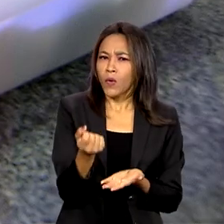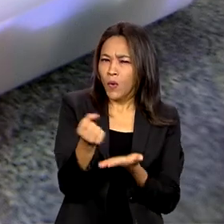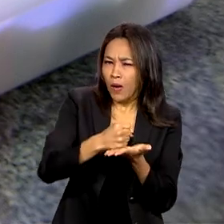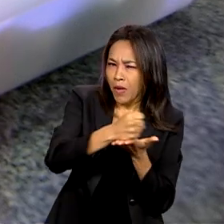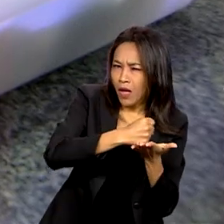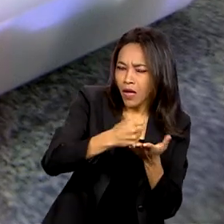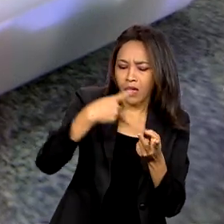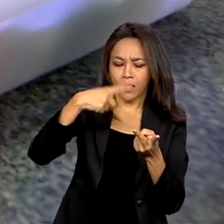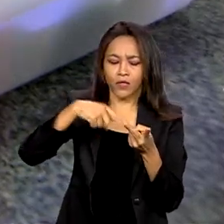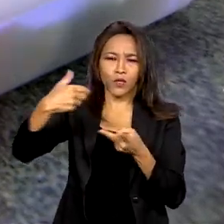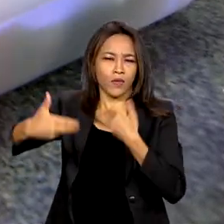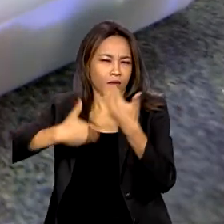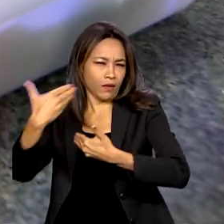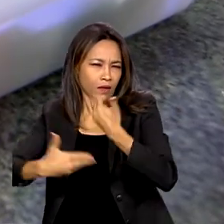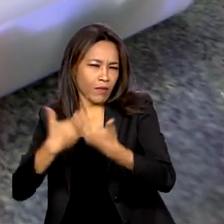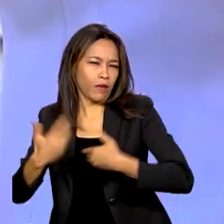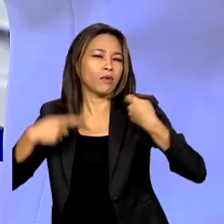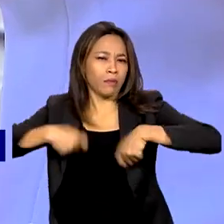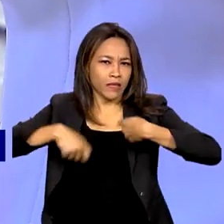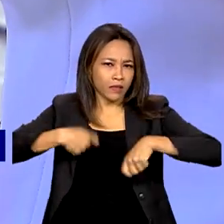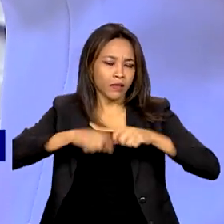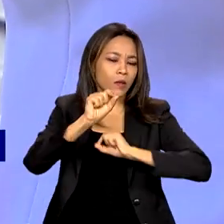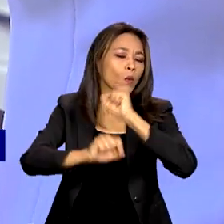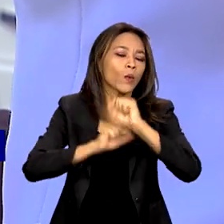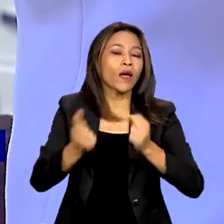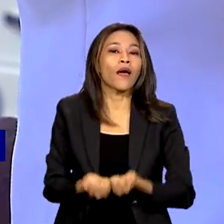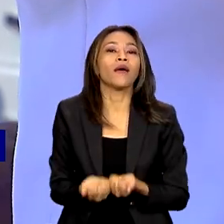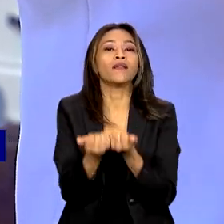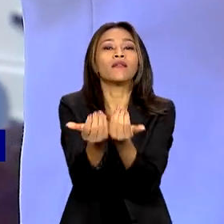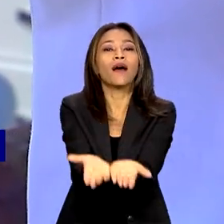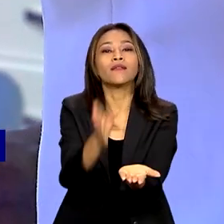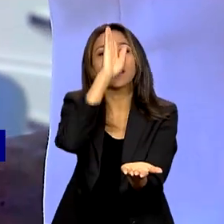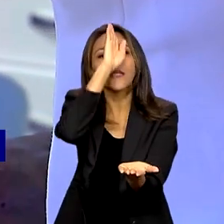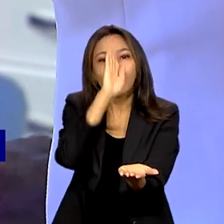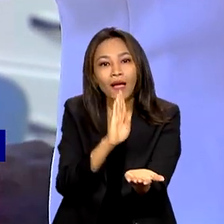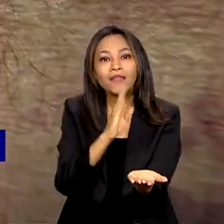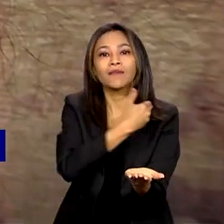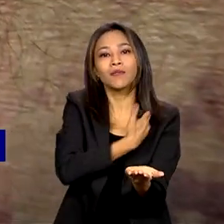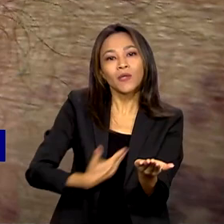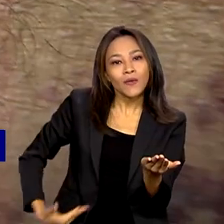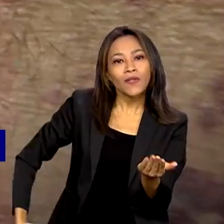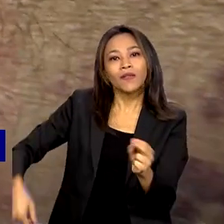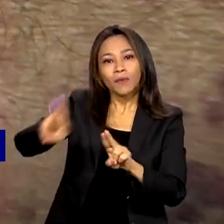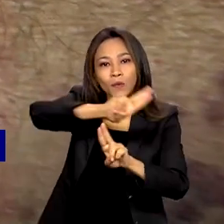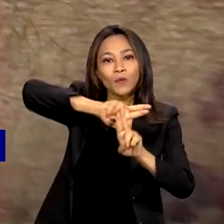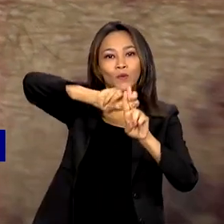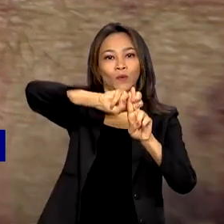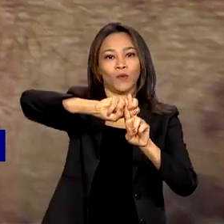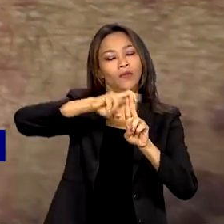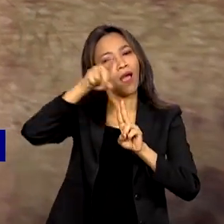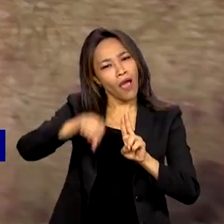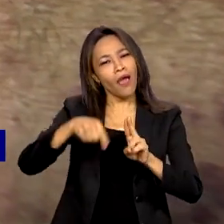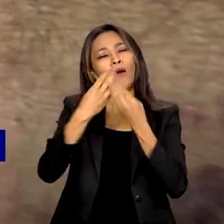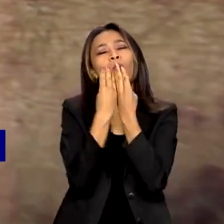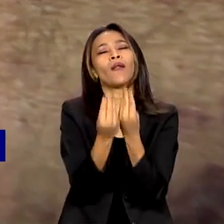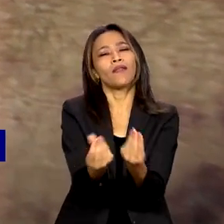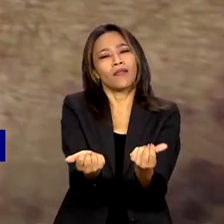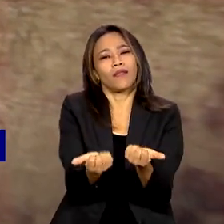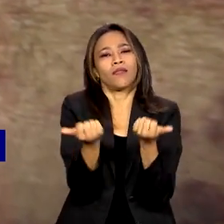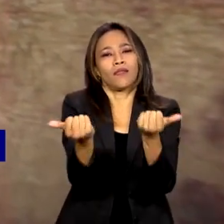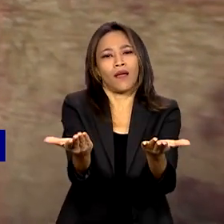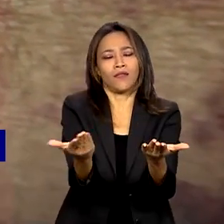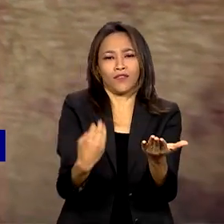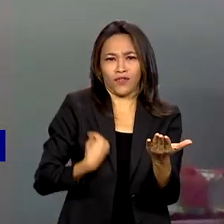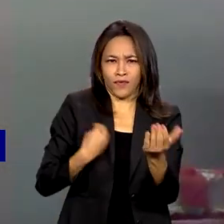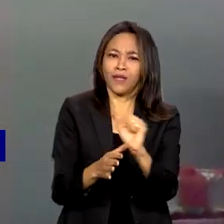todo o tratamento que o hemofílico precisa são fornecidos de graça pelo SUS. É o que garante qualidade de vida para o José